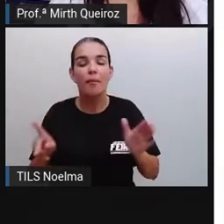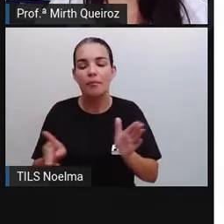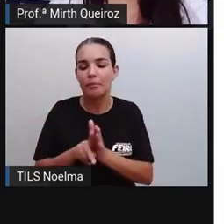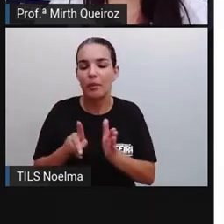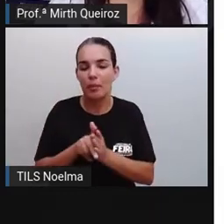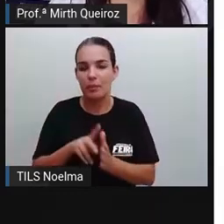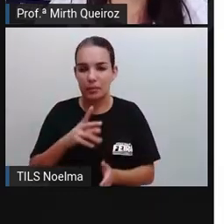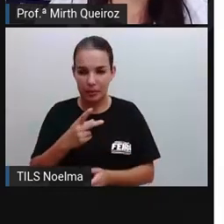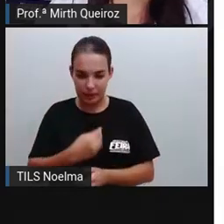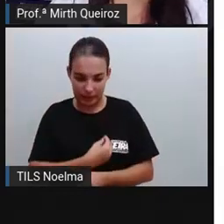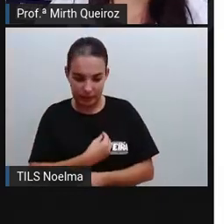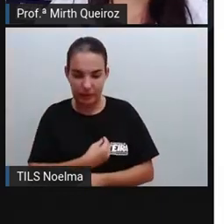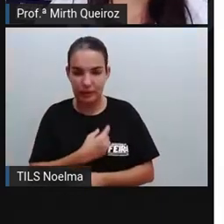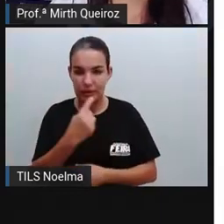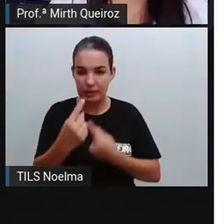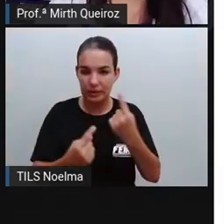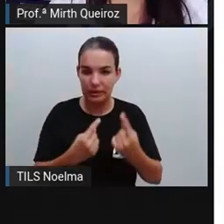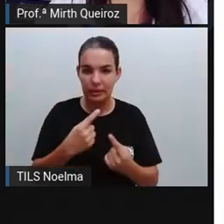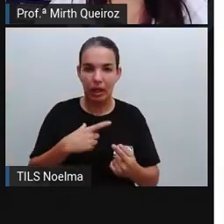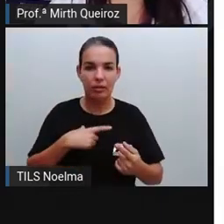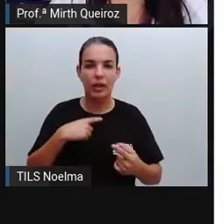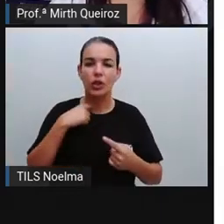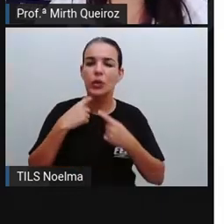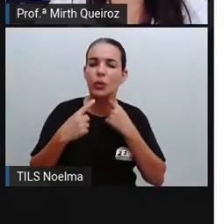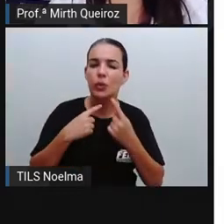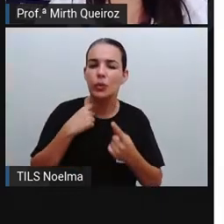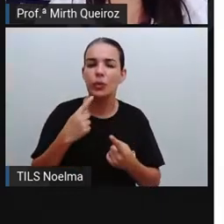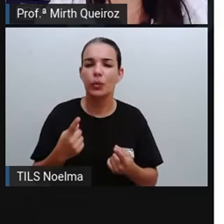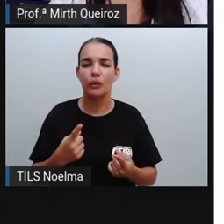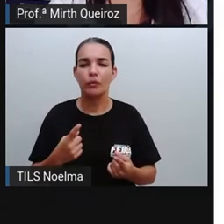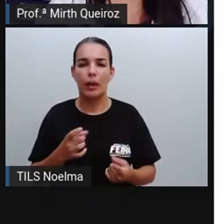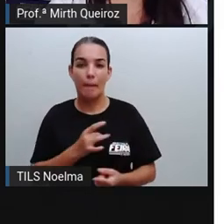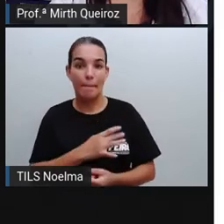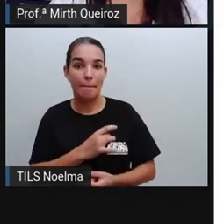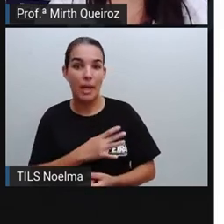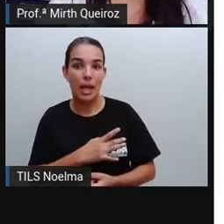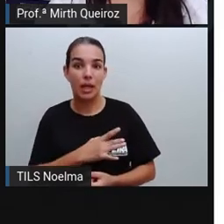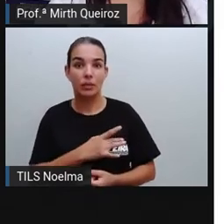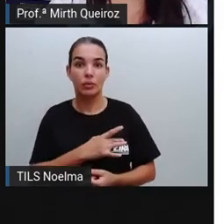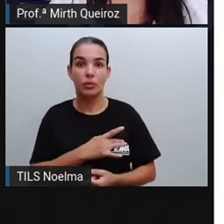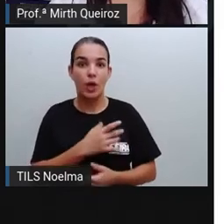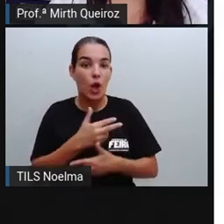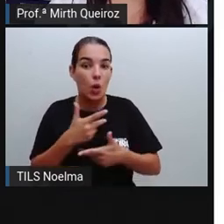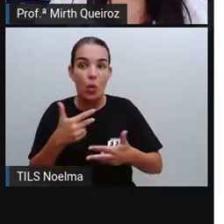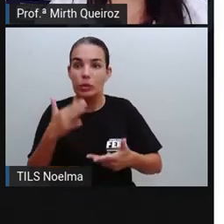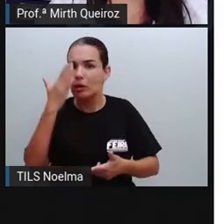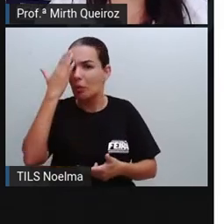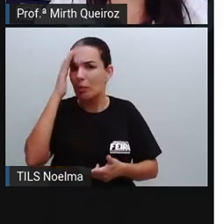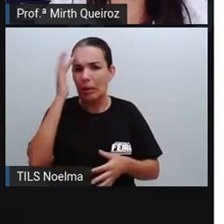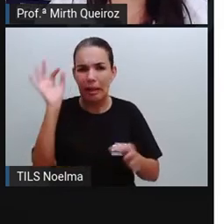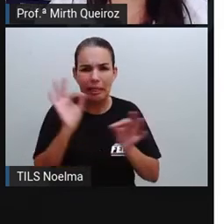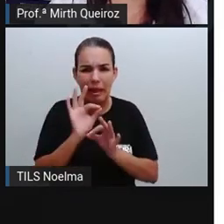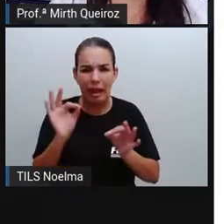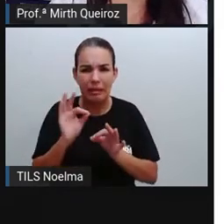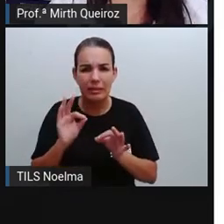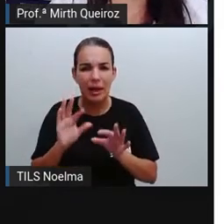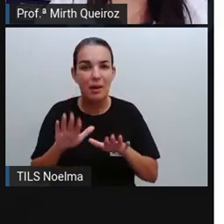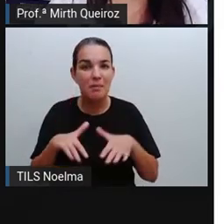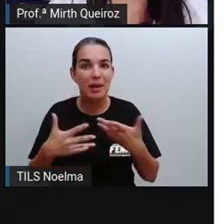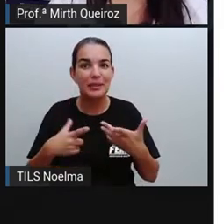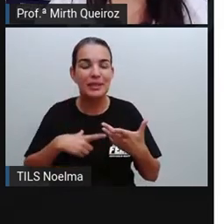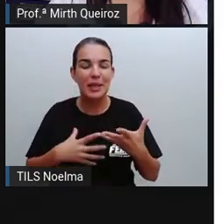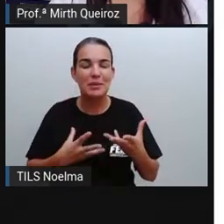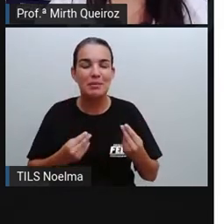medos, dúvidas e questões incompreendidas, regadas por muita imaginação,